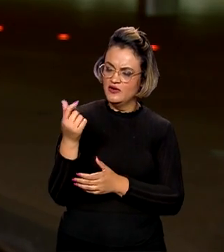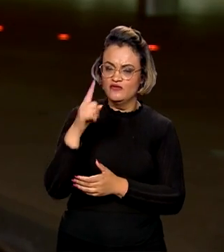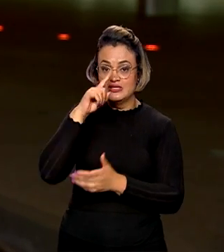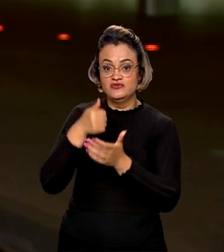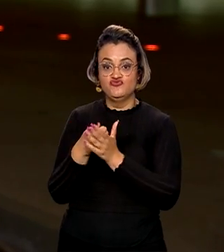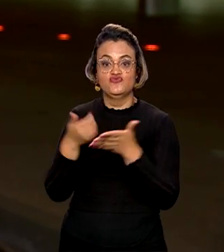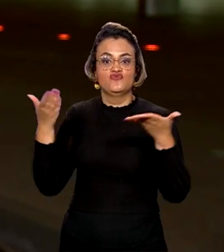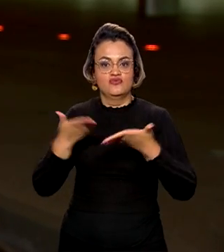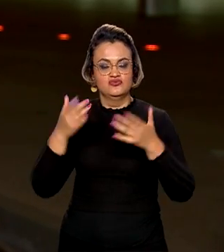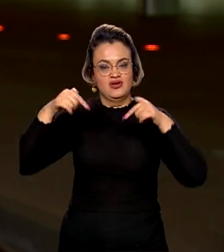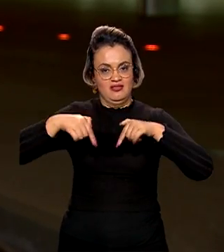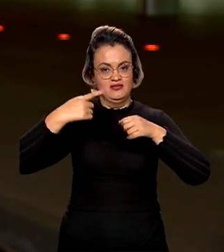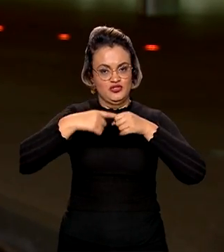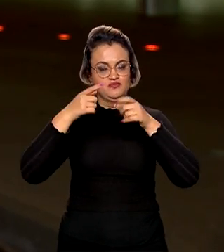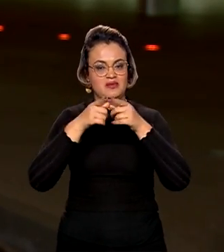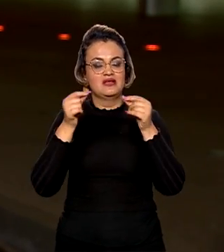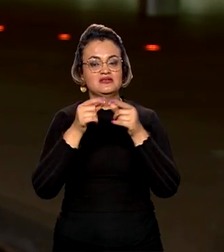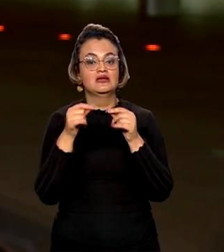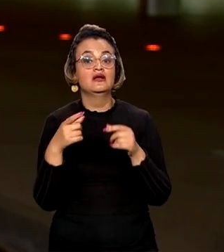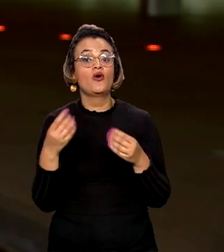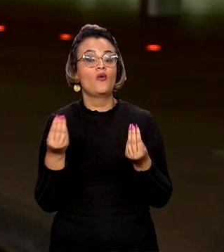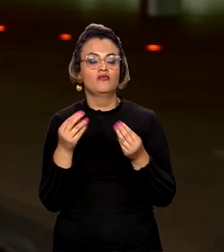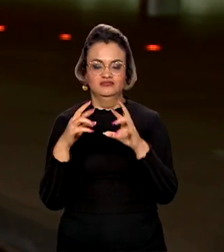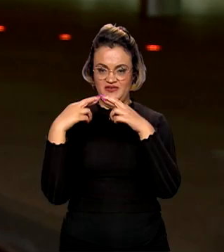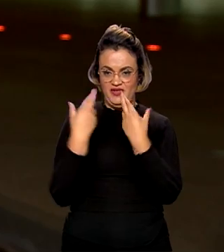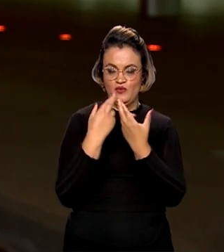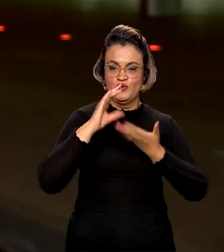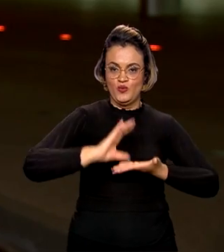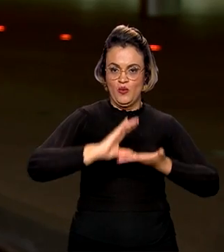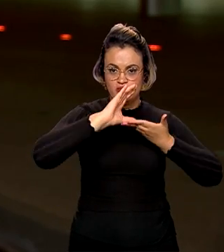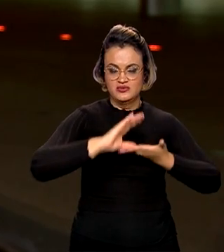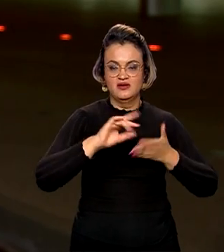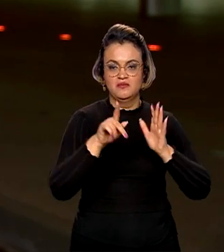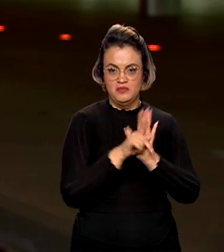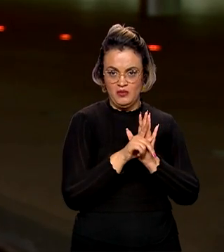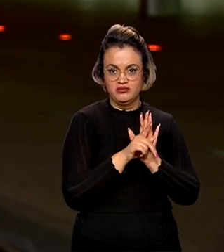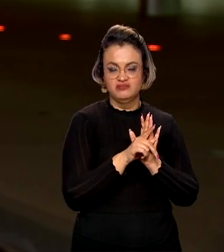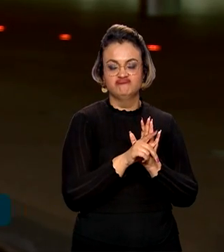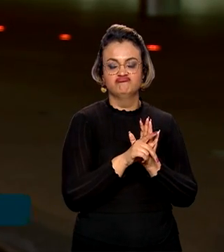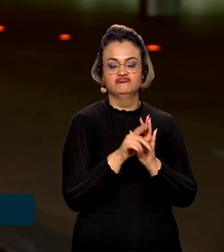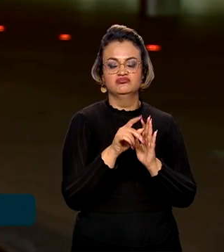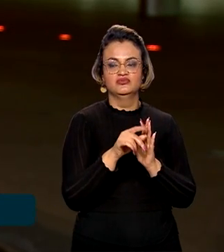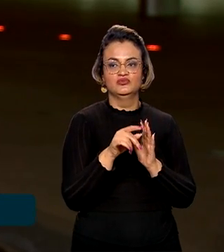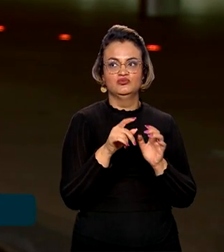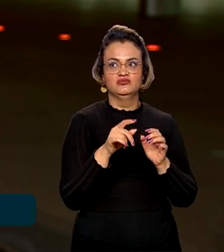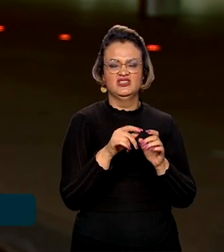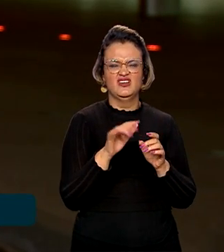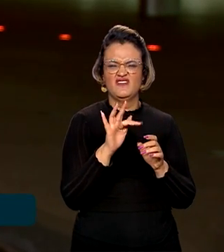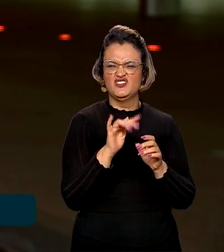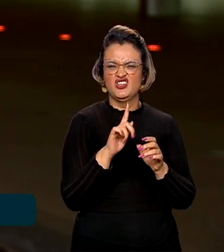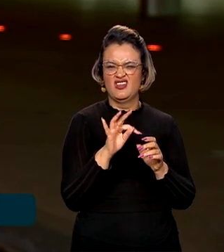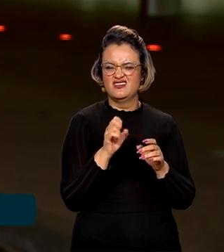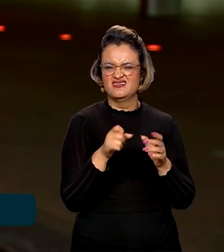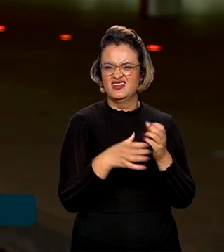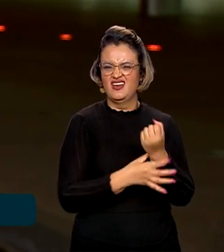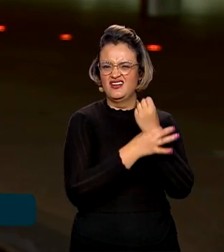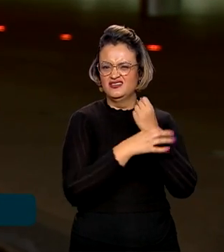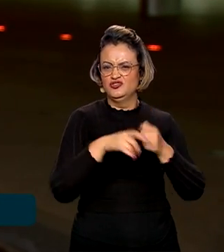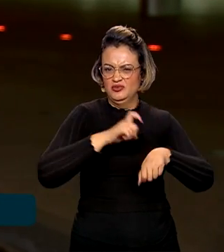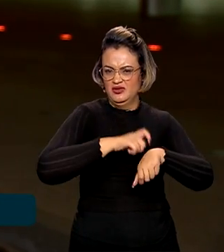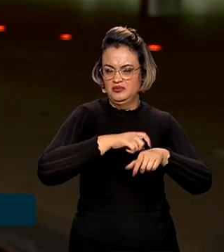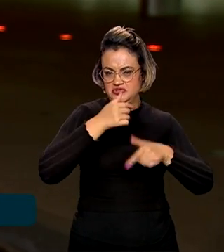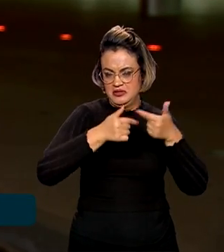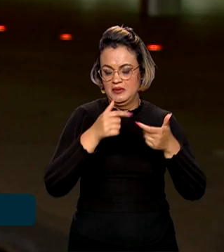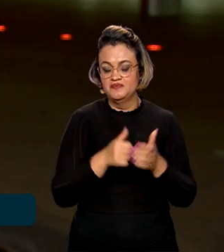hoje aqui em Brasília durante reunião do Conselho Curador do Fundo de Garantia do Tempo de Serviço. E essa